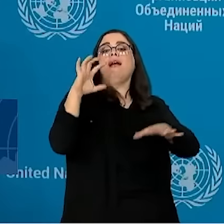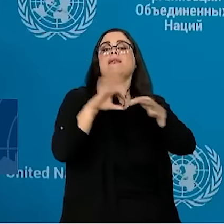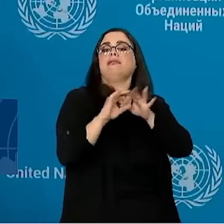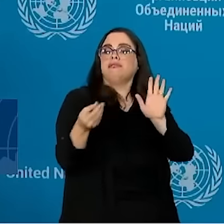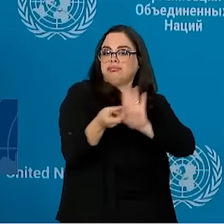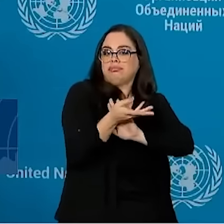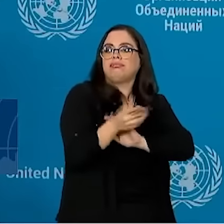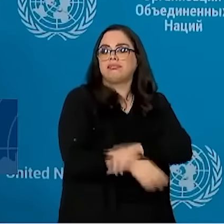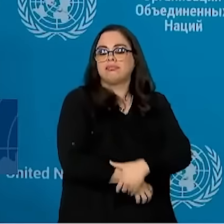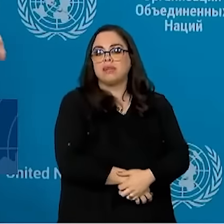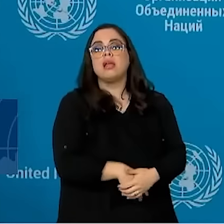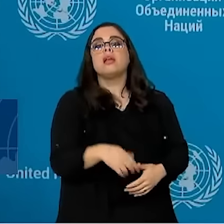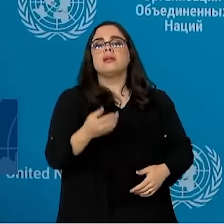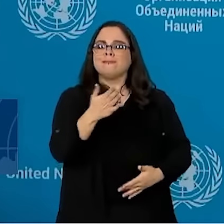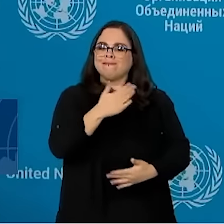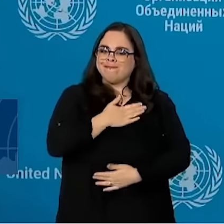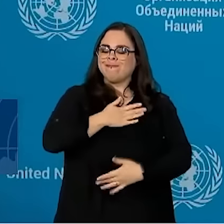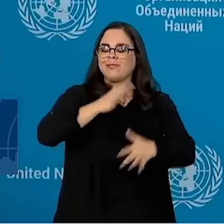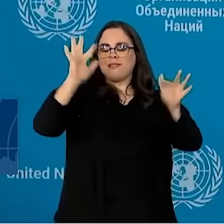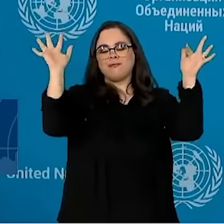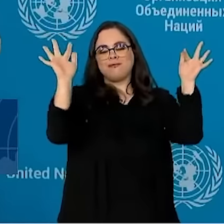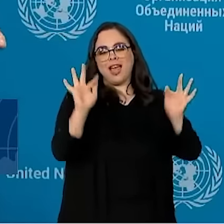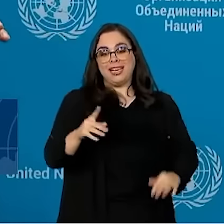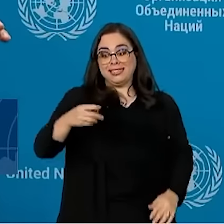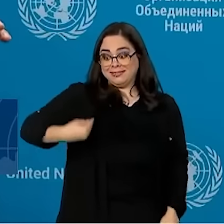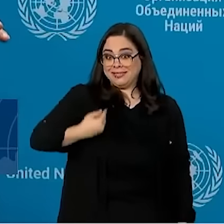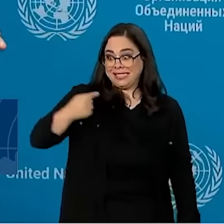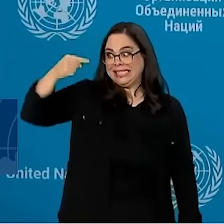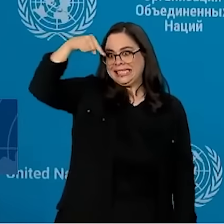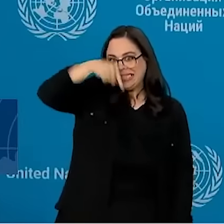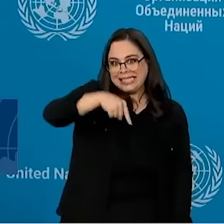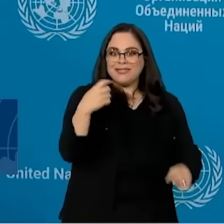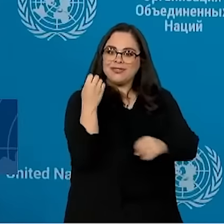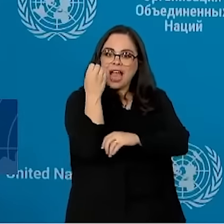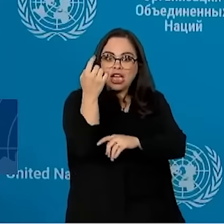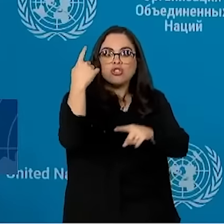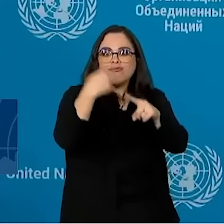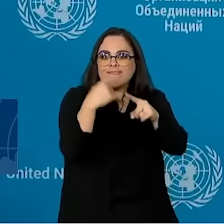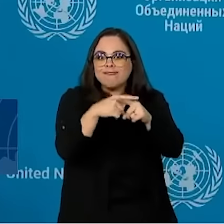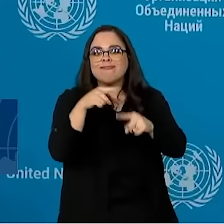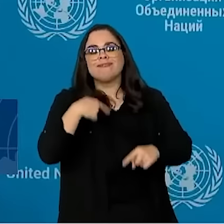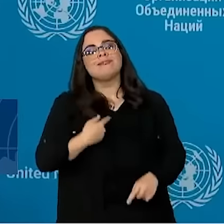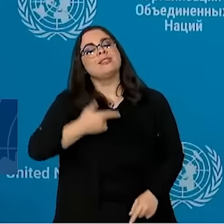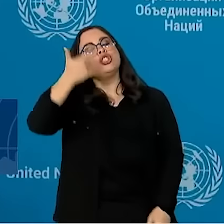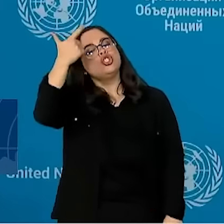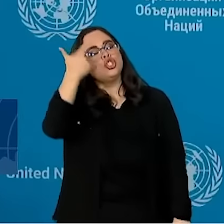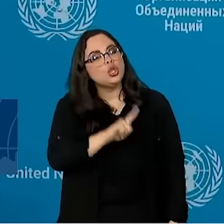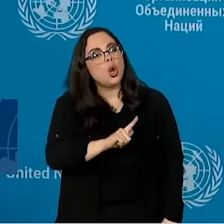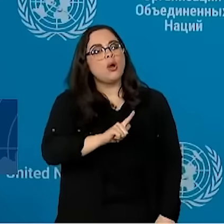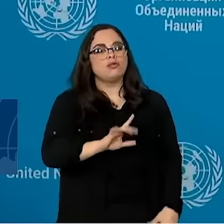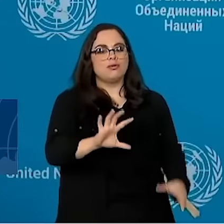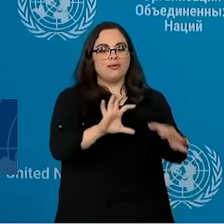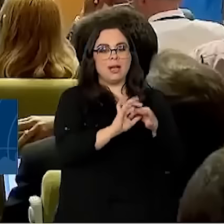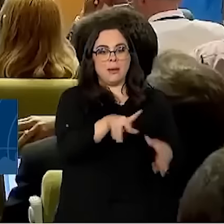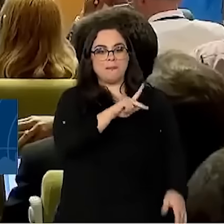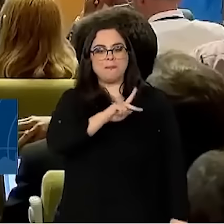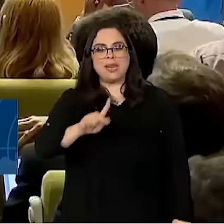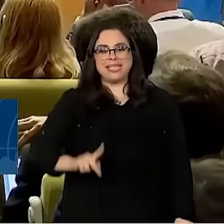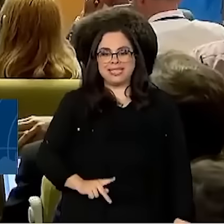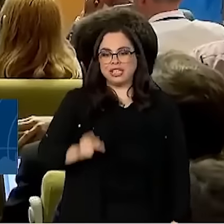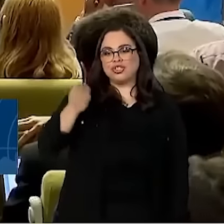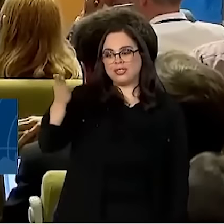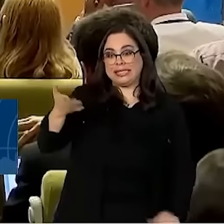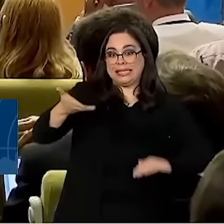Eu estou muito feliz nessa viagem, porque, mais uma vez, eu pude contar com a presença do presidente do Senado